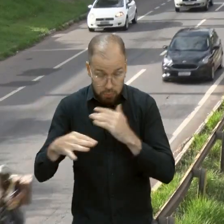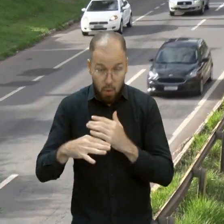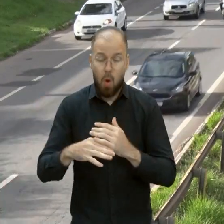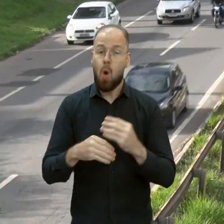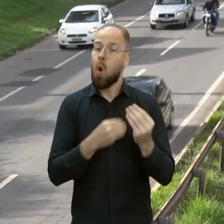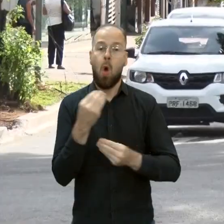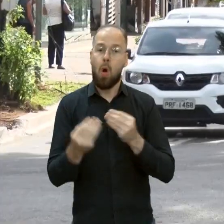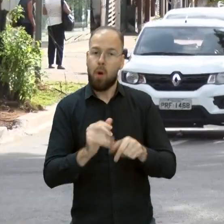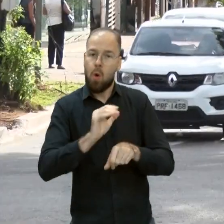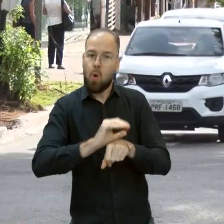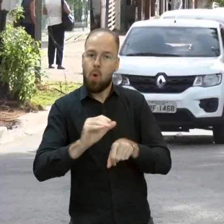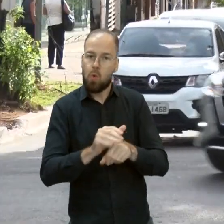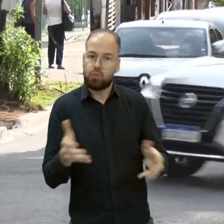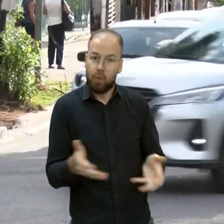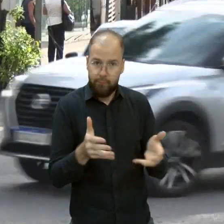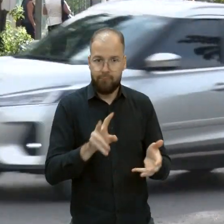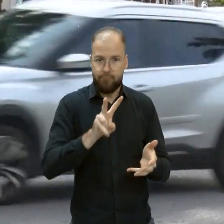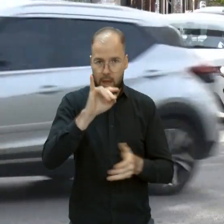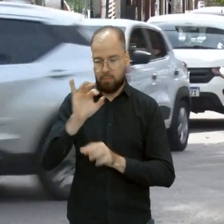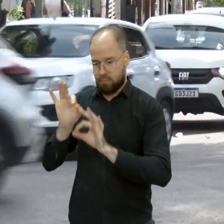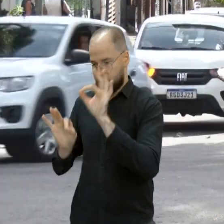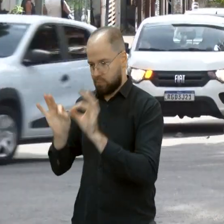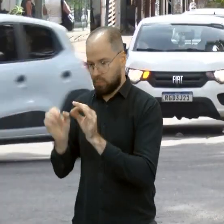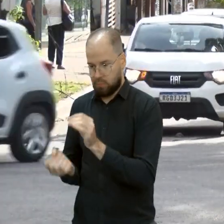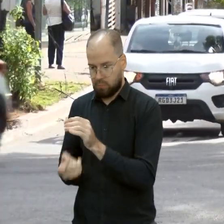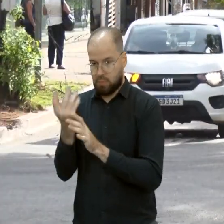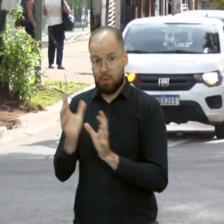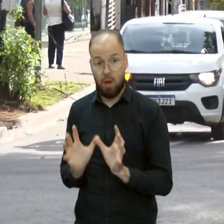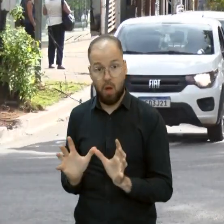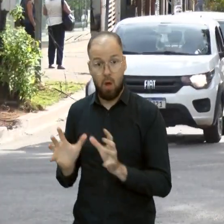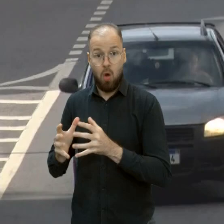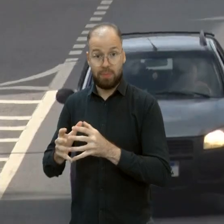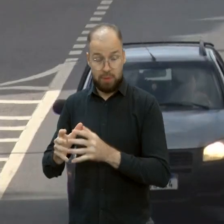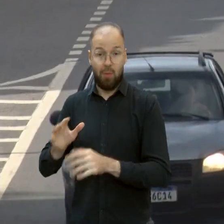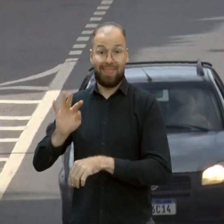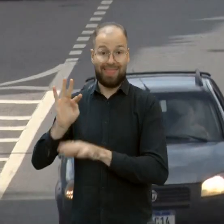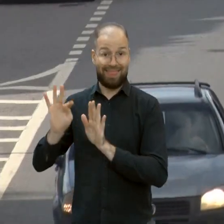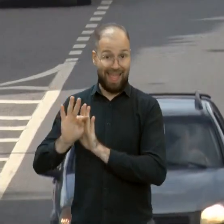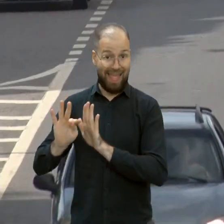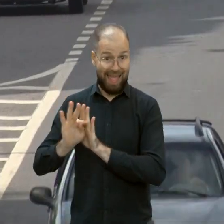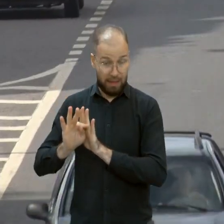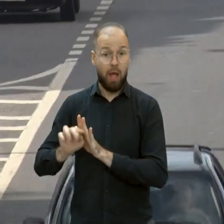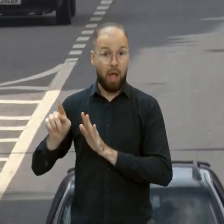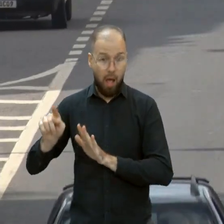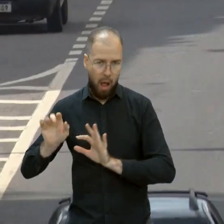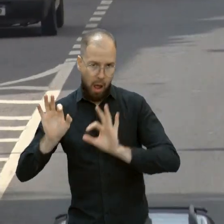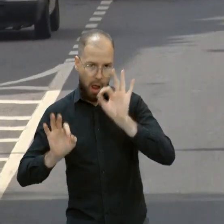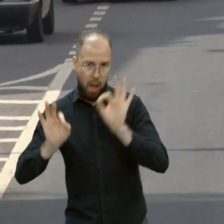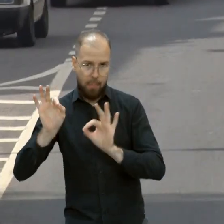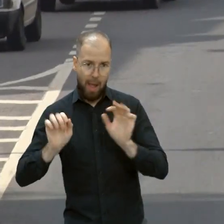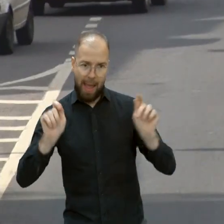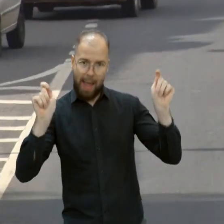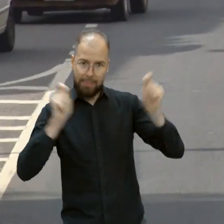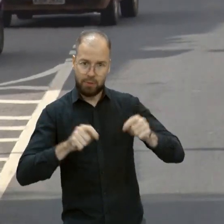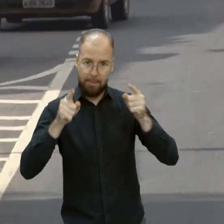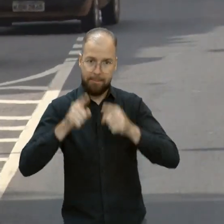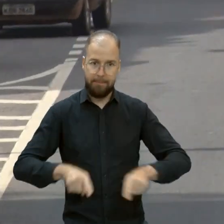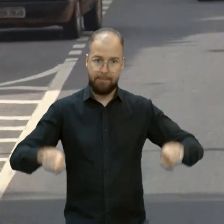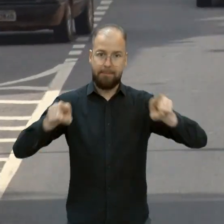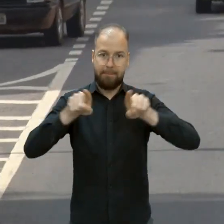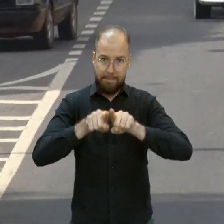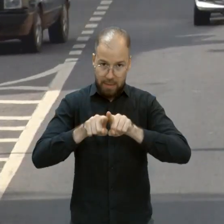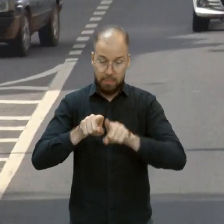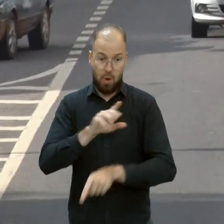comissão técnica que vai elaborar as propostas de capacitação e parceria entre a UFG e o Conselho